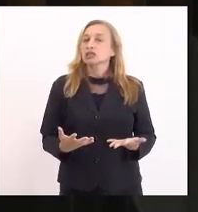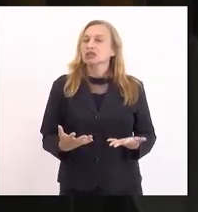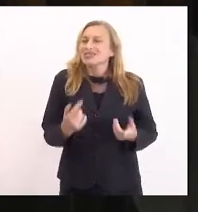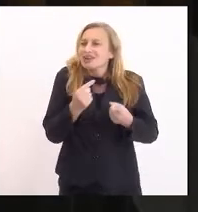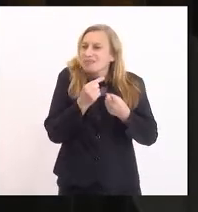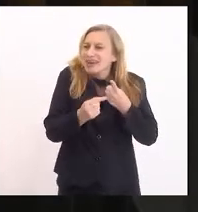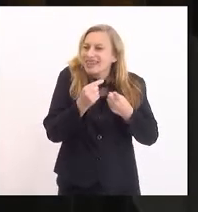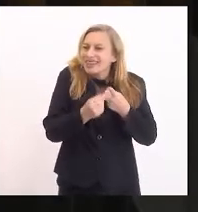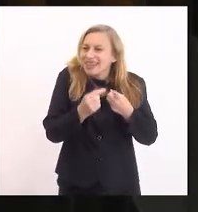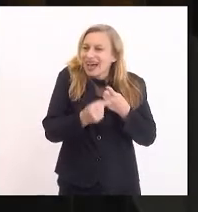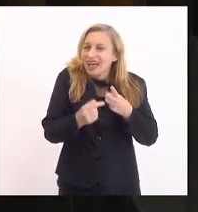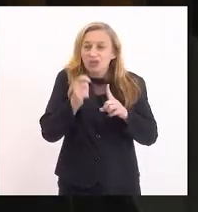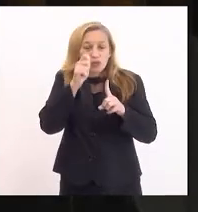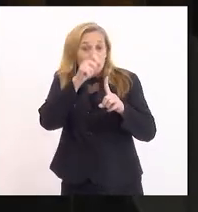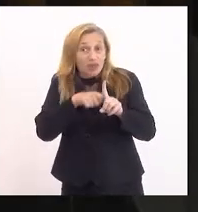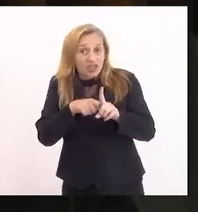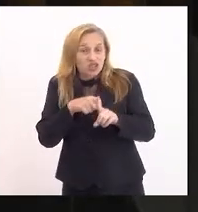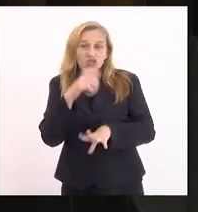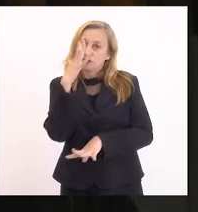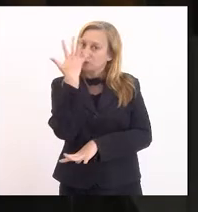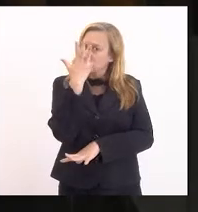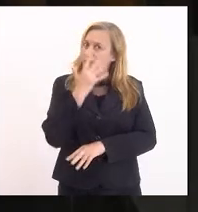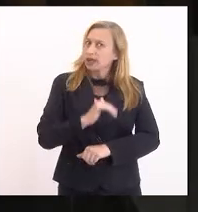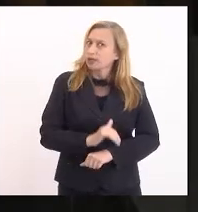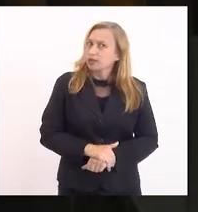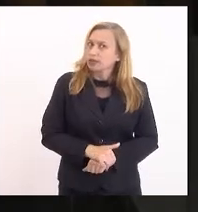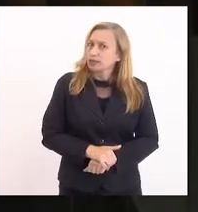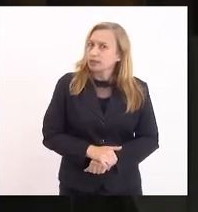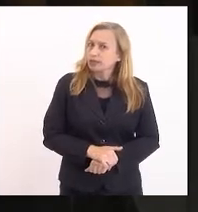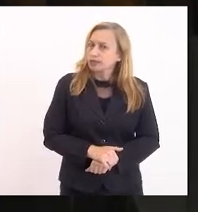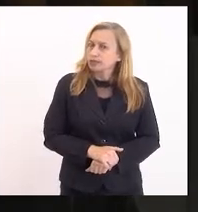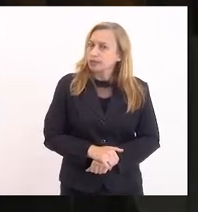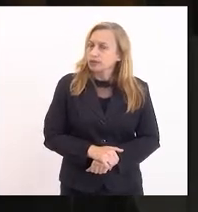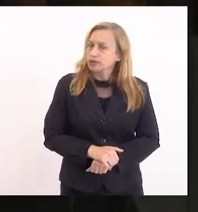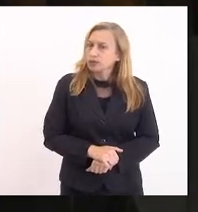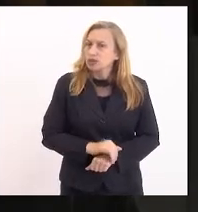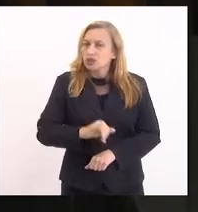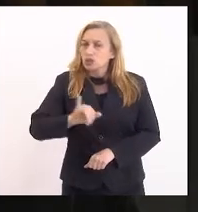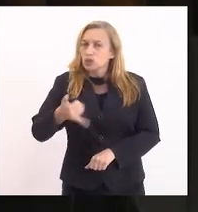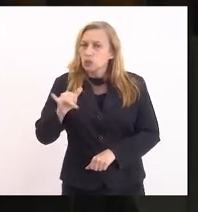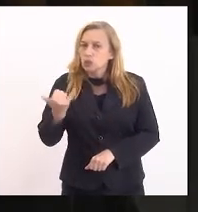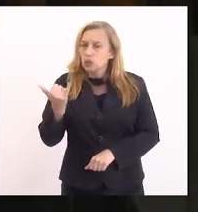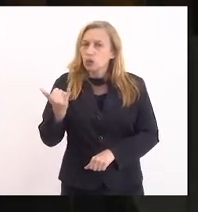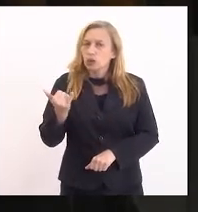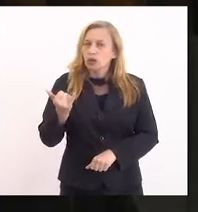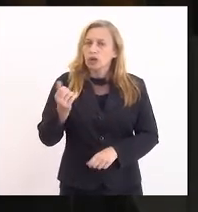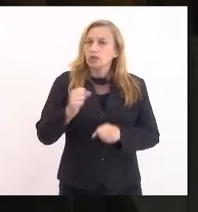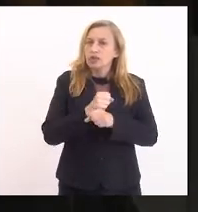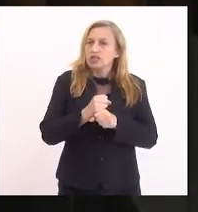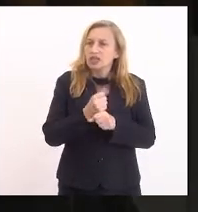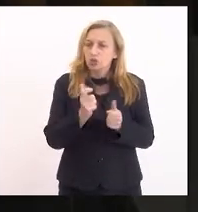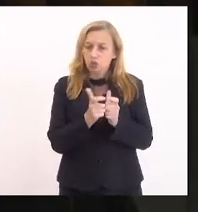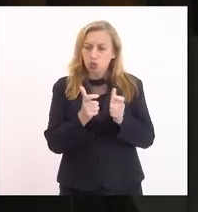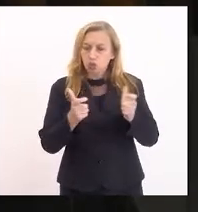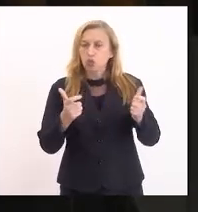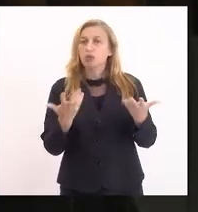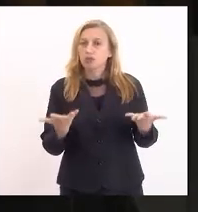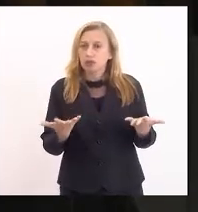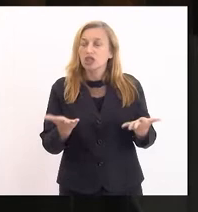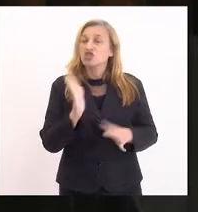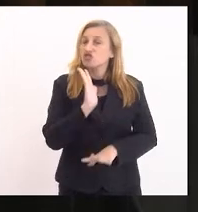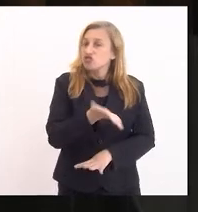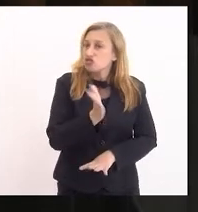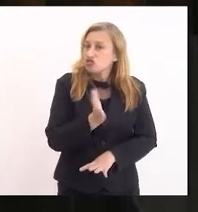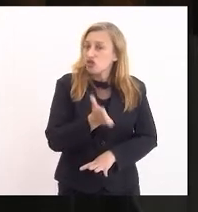metade do mês de fevereiro e a projeção de inflação para esse ano vem crescendo, já